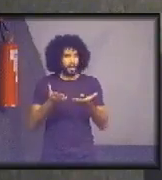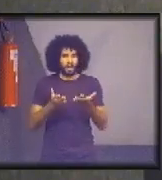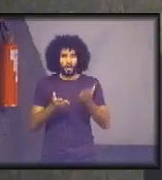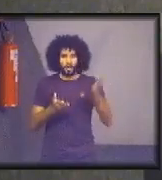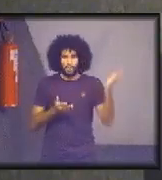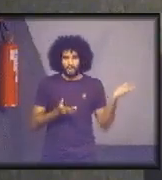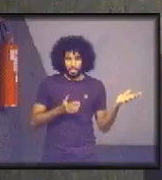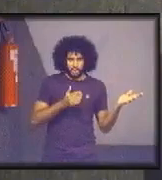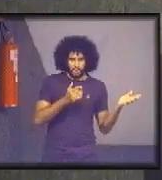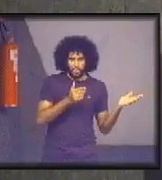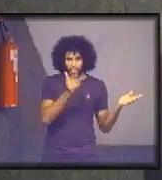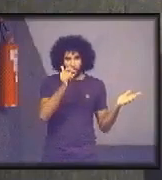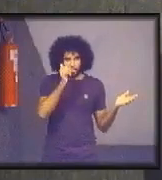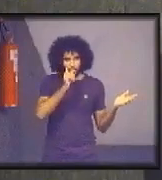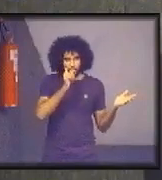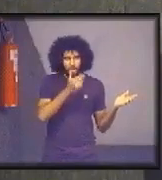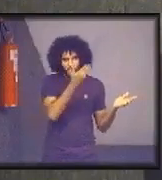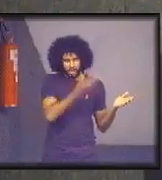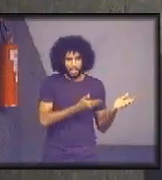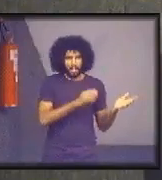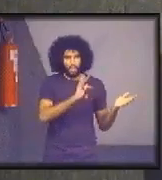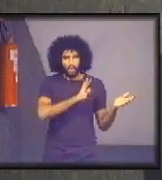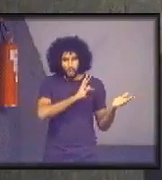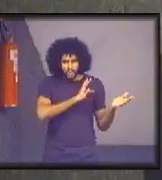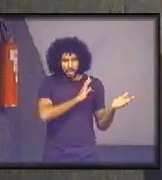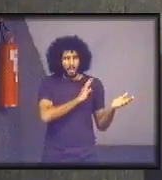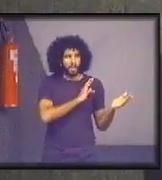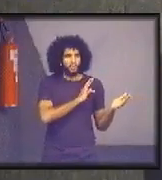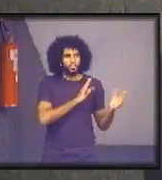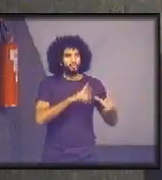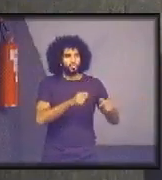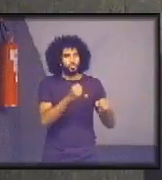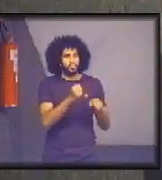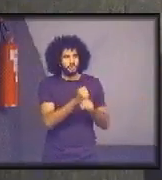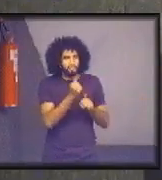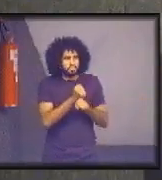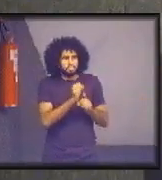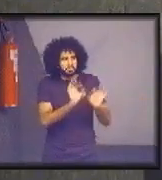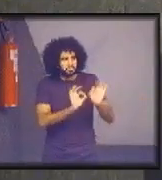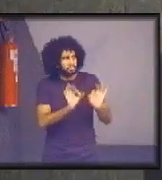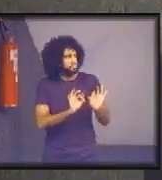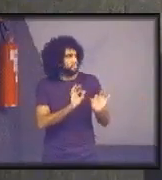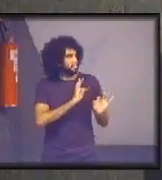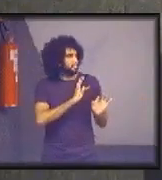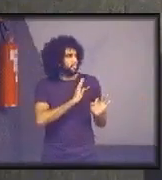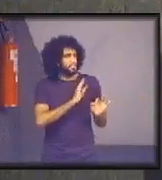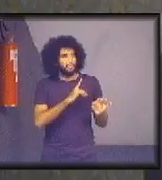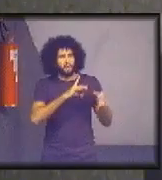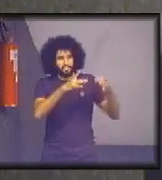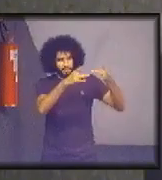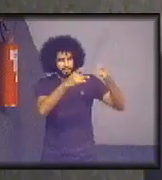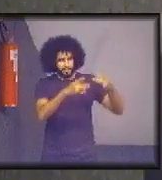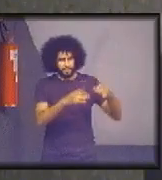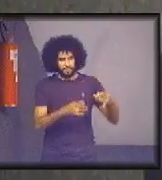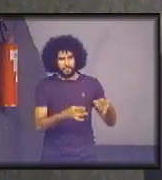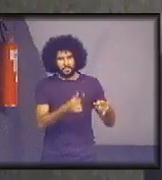o Plino, que ele é a parte técnica, parte da execução do projeto, que ele vai dar os detalhes para vocês. Obrigada.